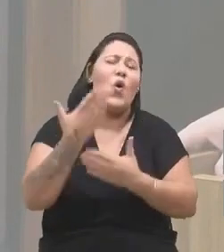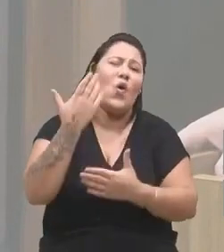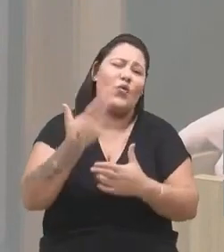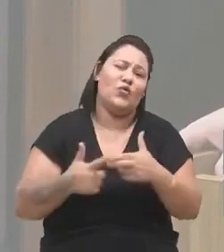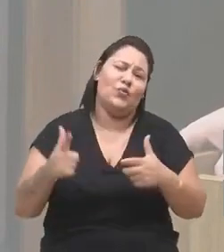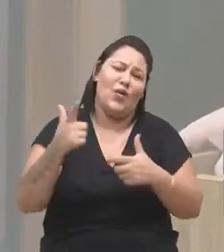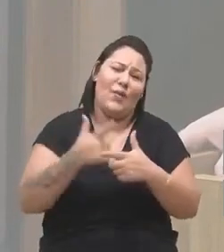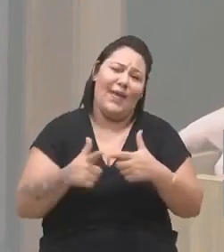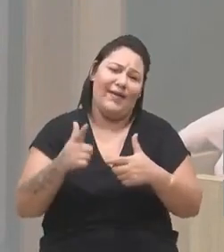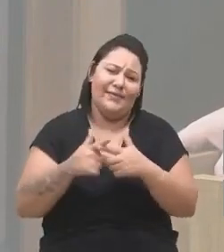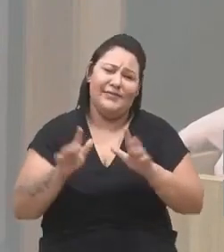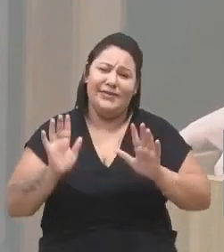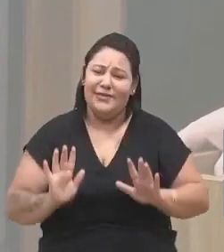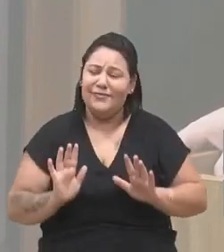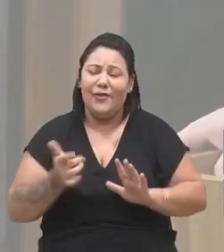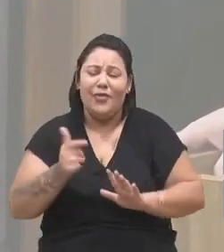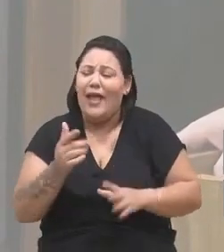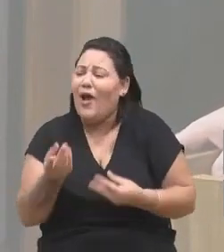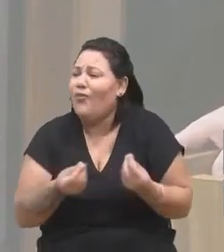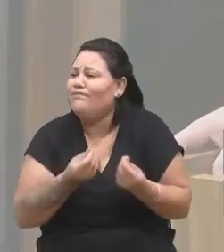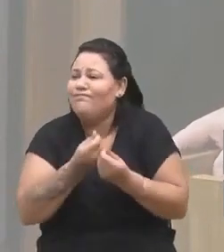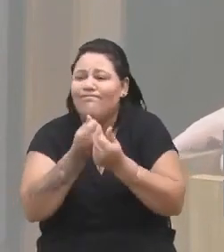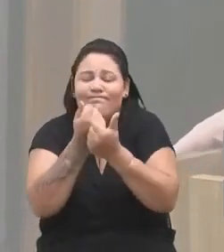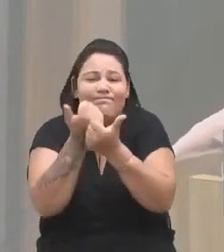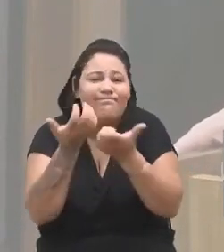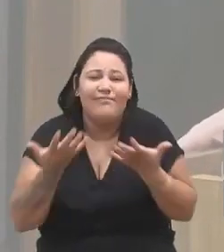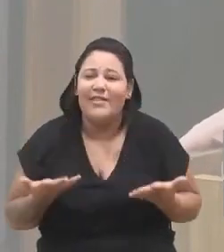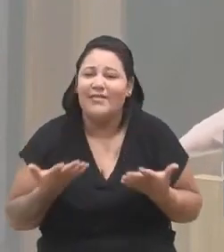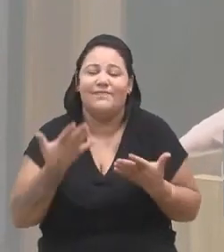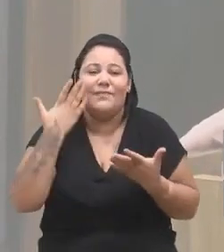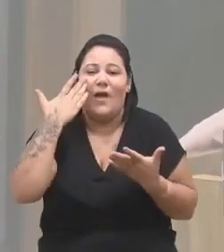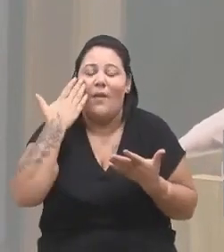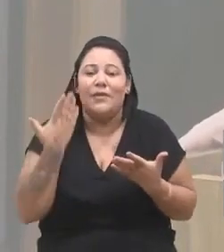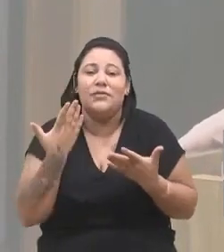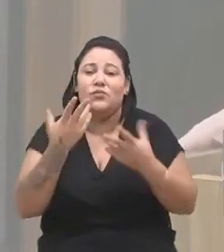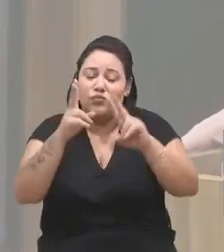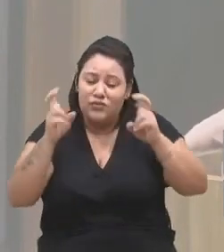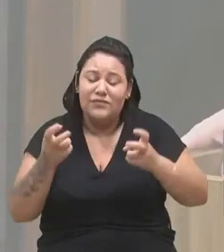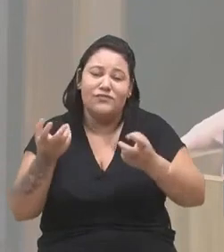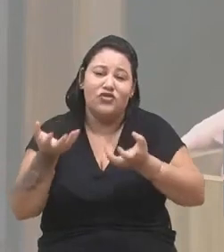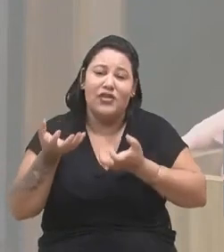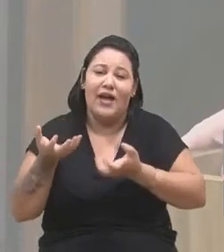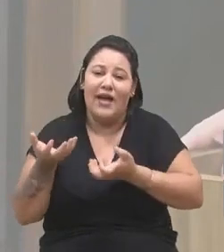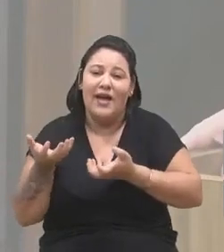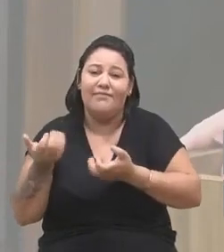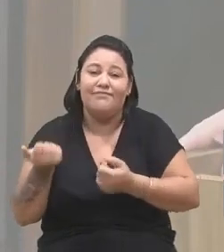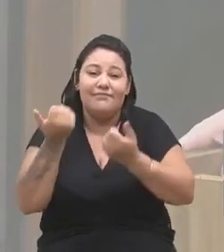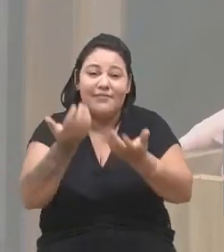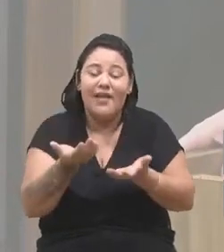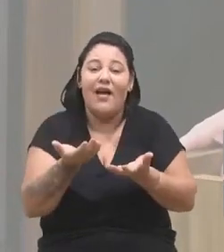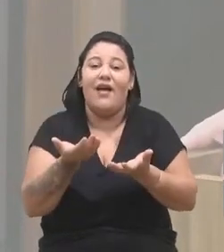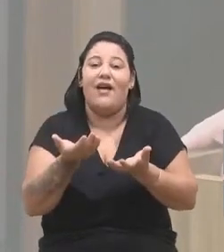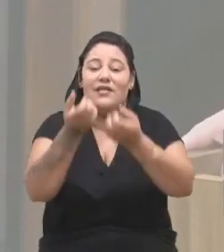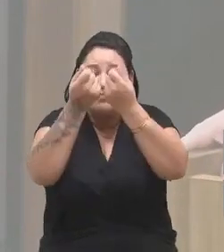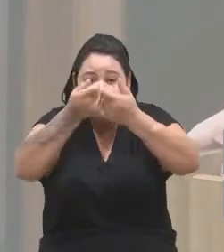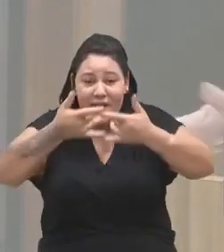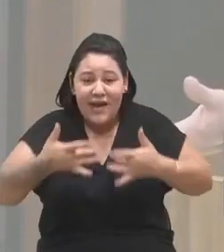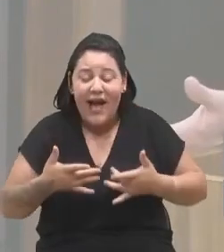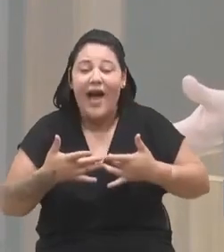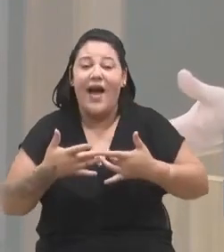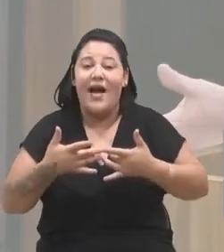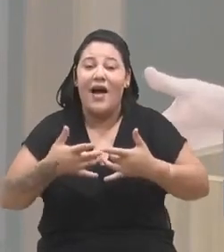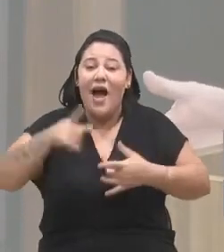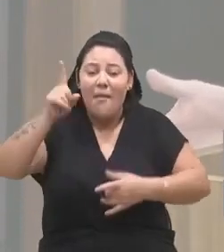é imensurável, imensurável. Então, aqui, gente traz esse assunto aqui, referente à